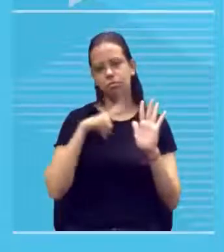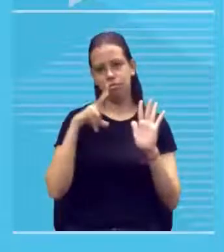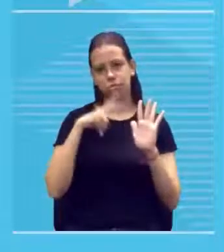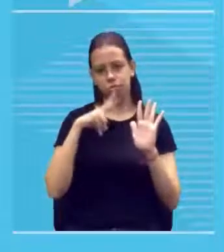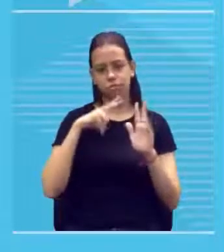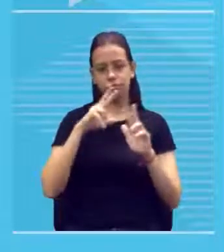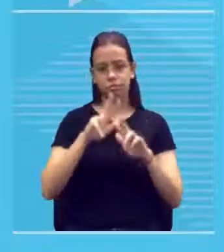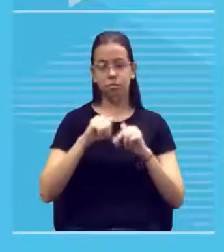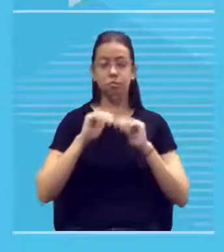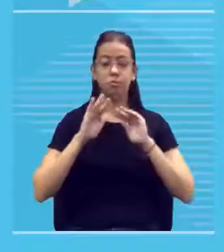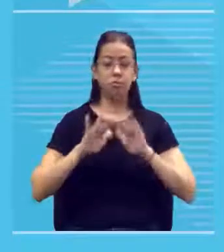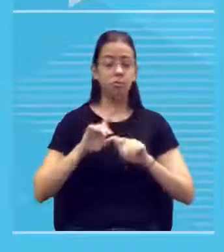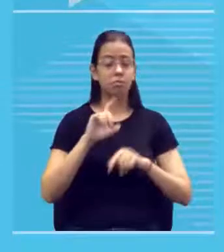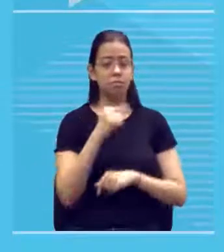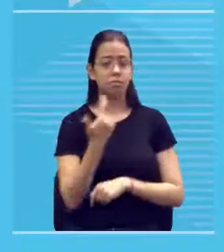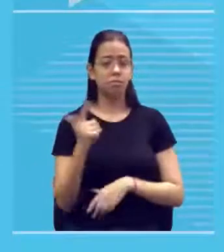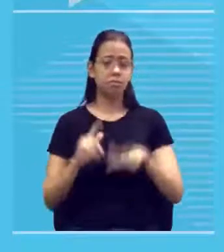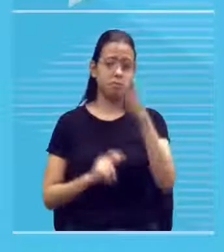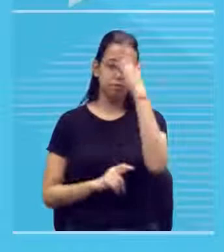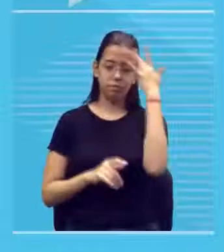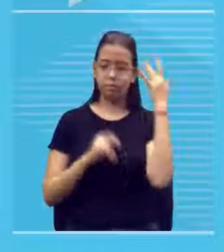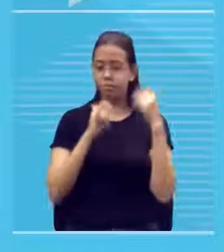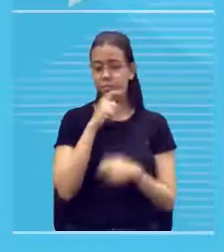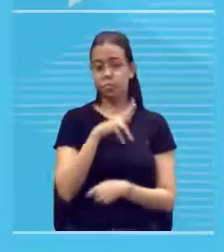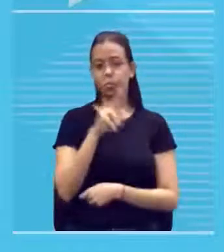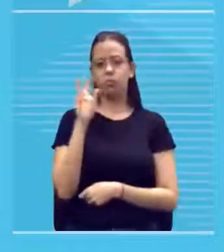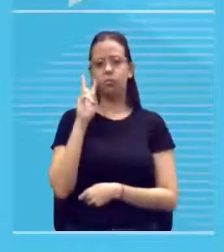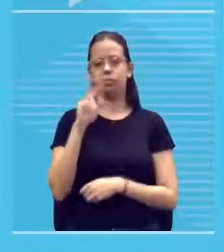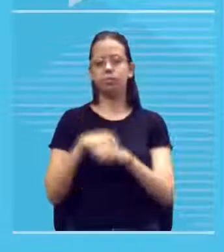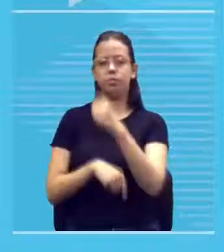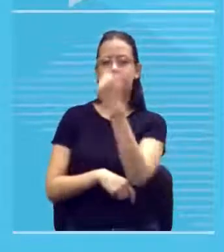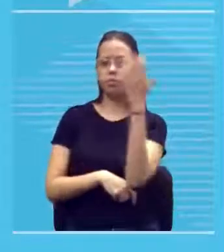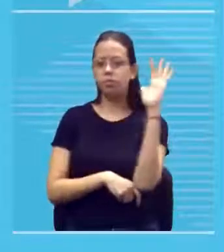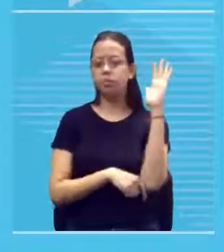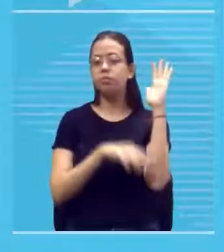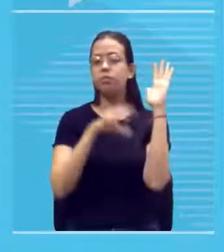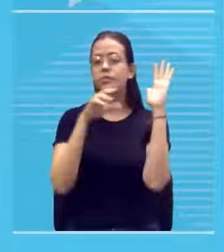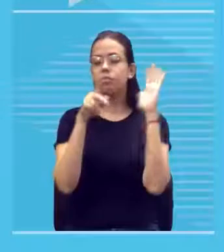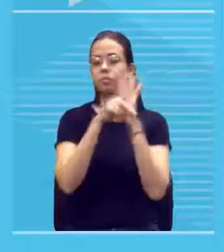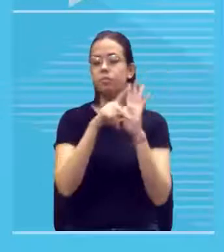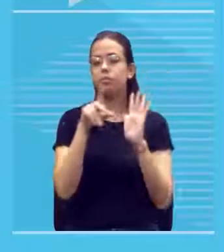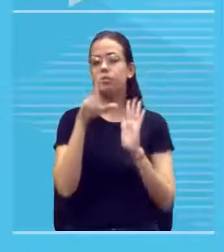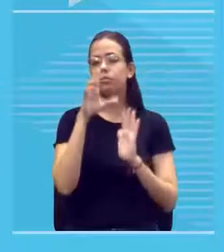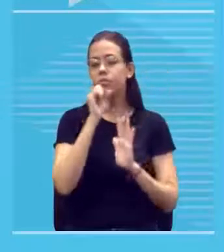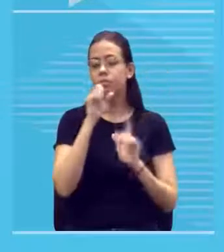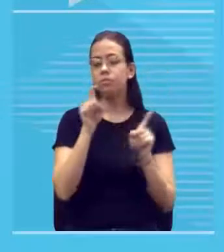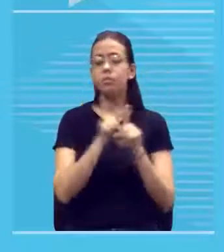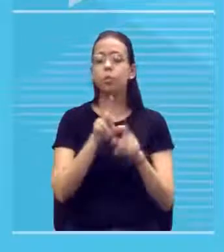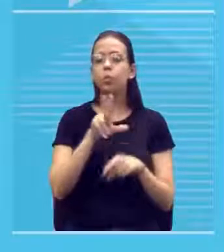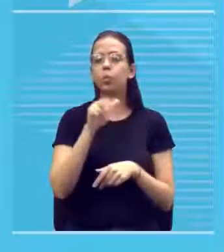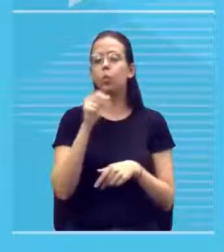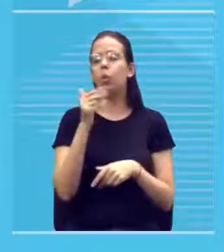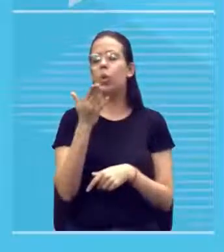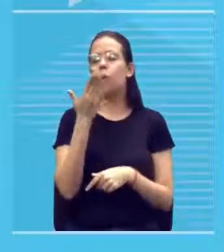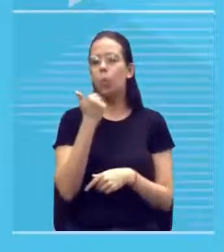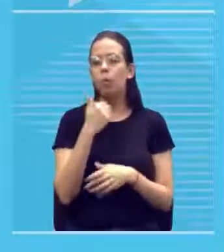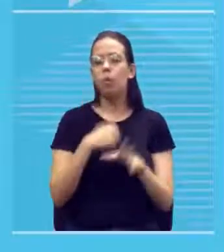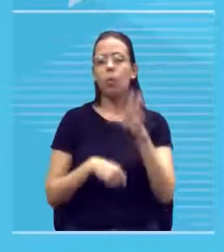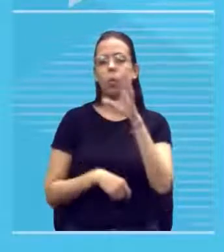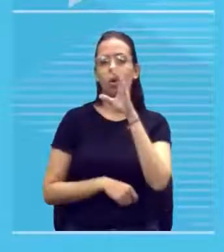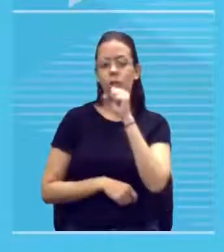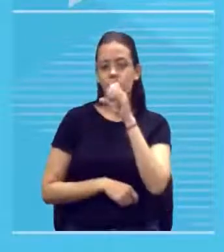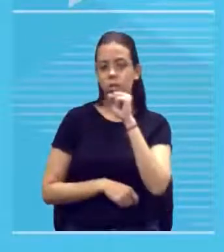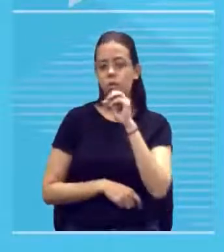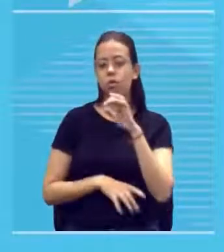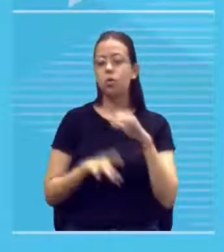já outra pessoa que nunca viu um pé de laranja e nunca comeu uma laranja e só